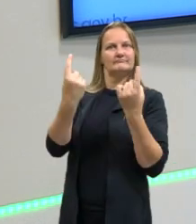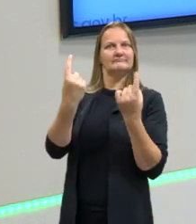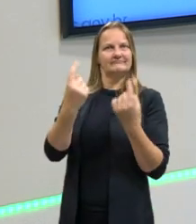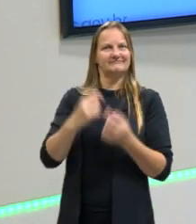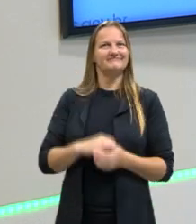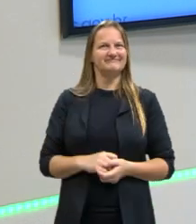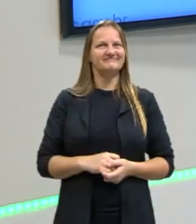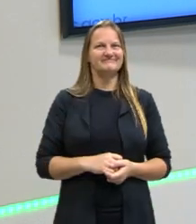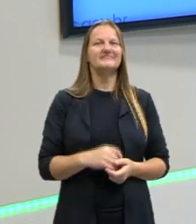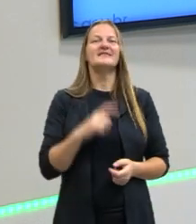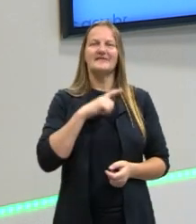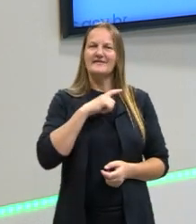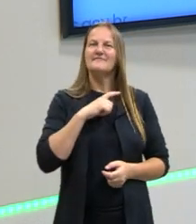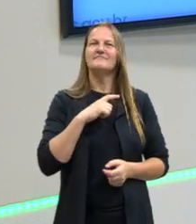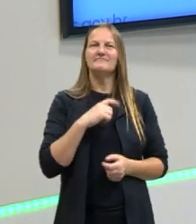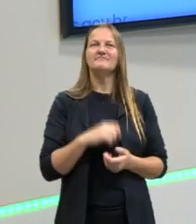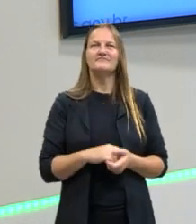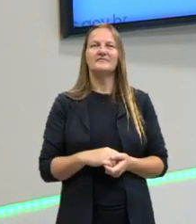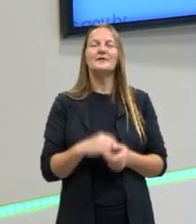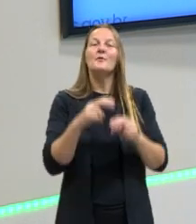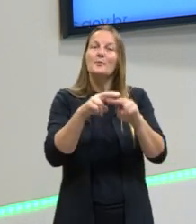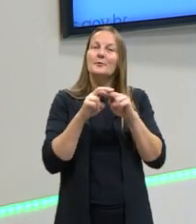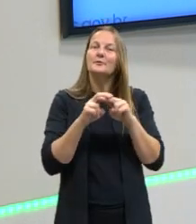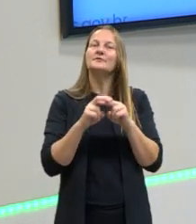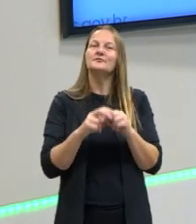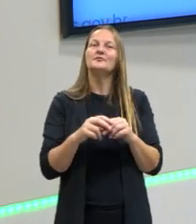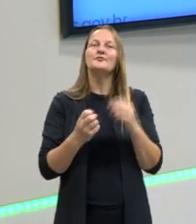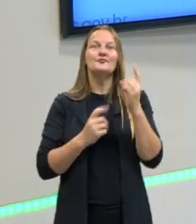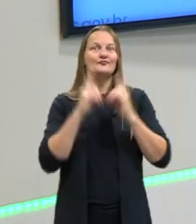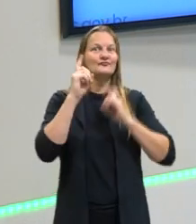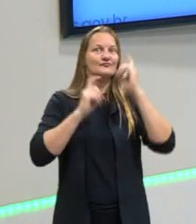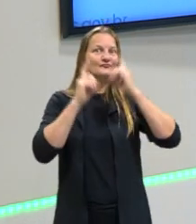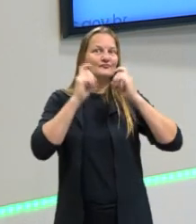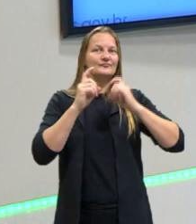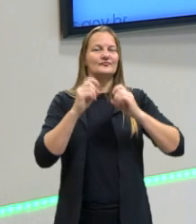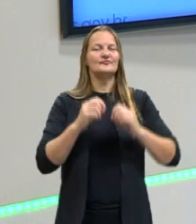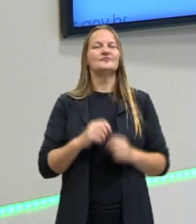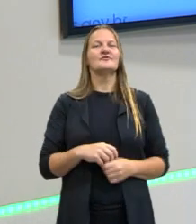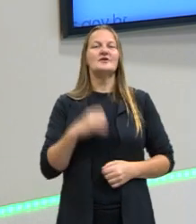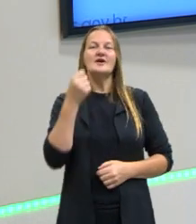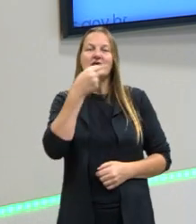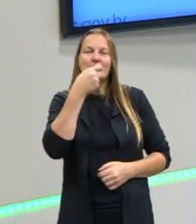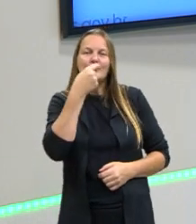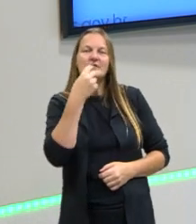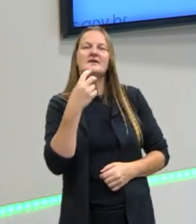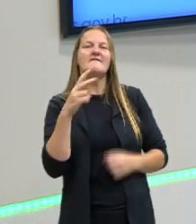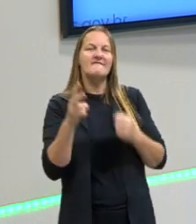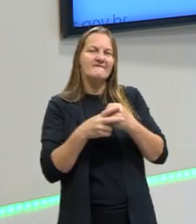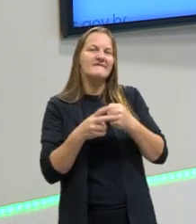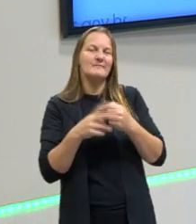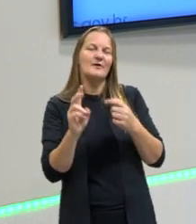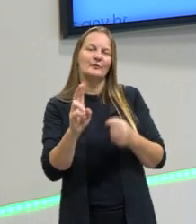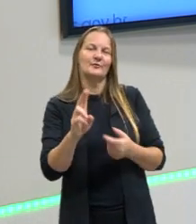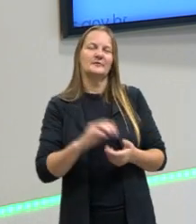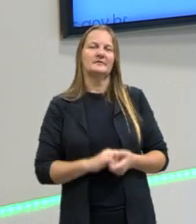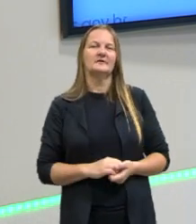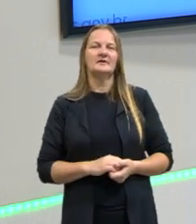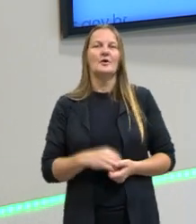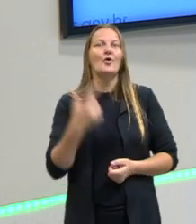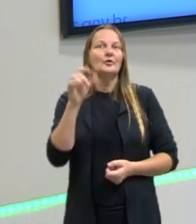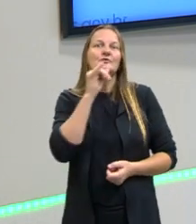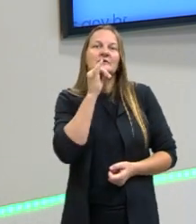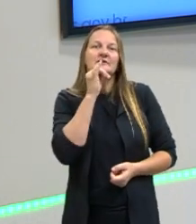Isso é falar, usar as expressões de ironia verbal. Tem outro exemplo que eu adoro,